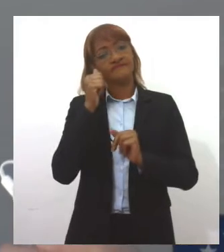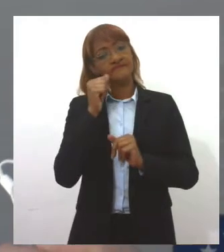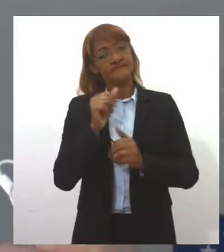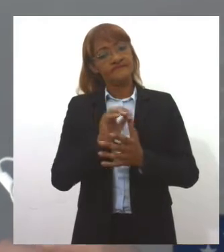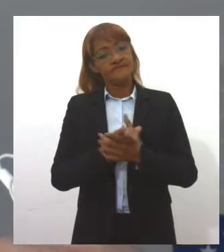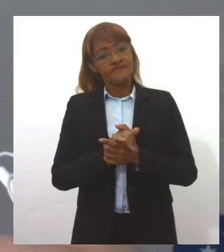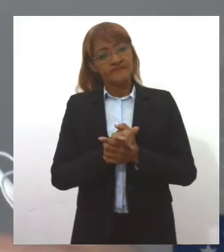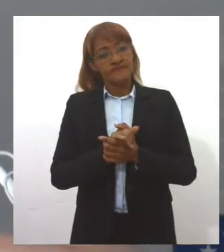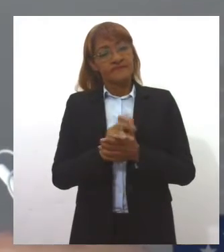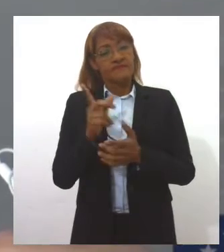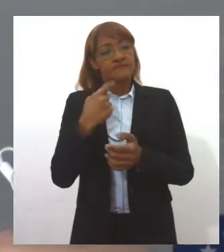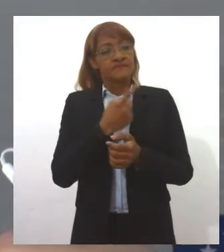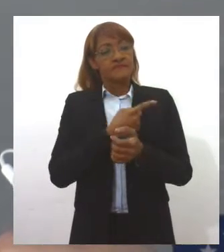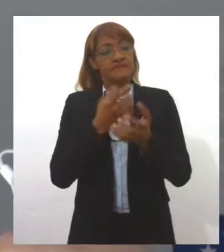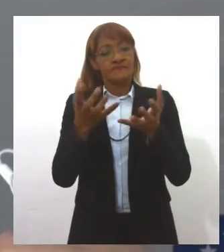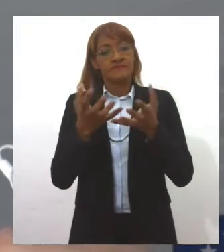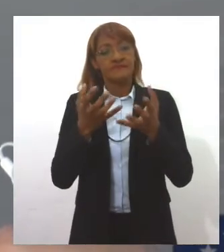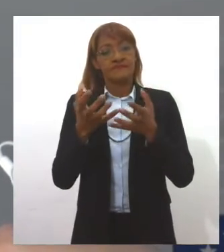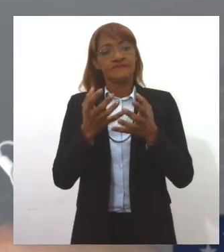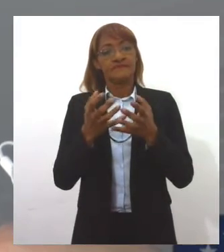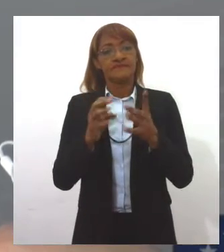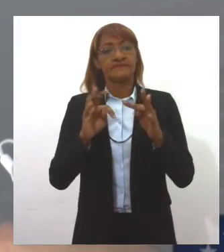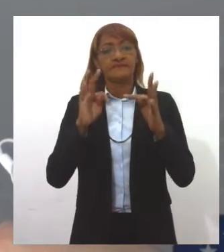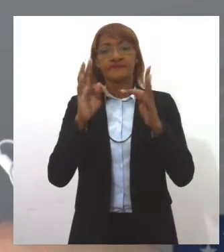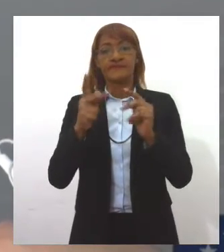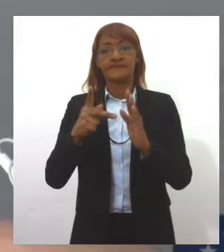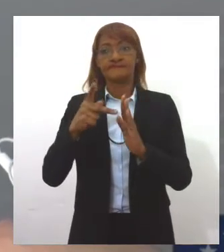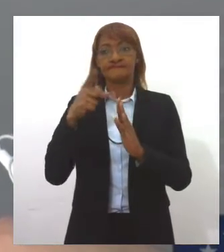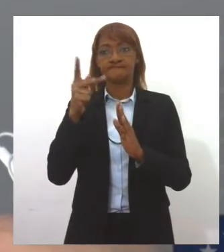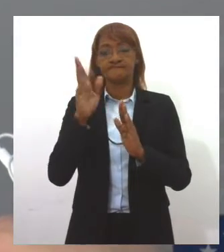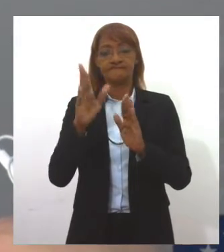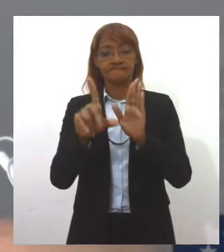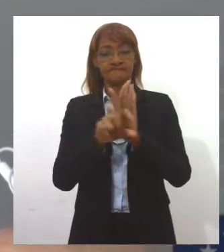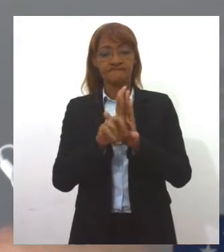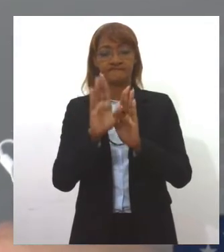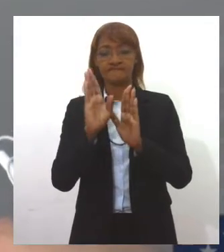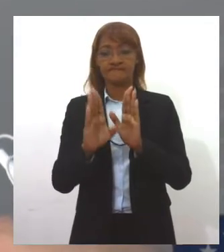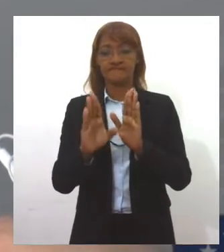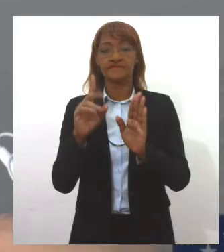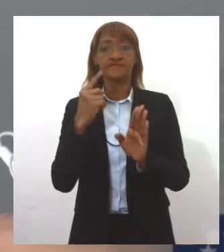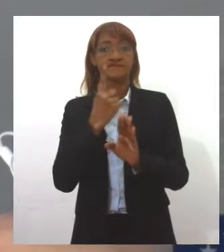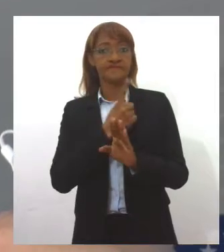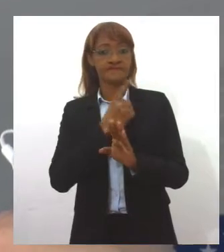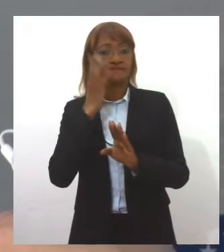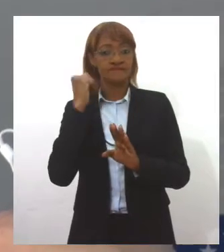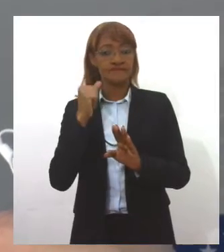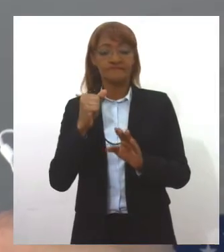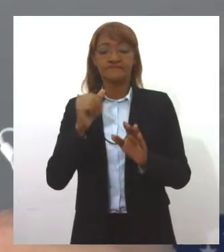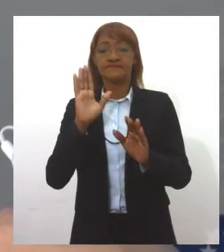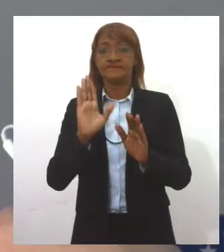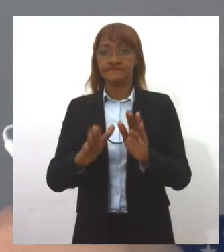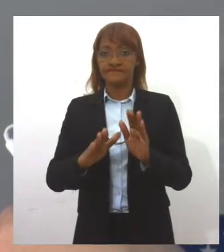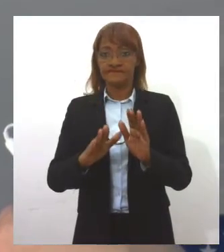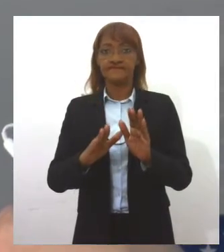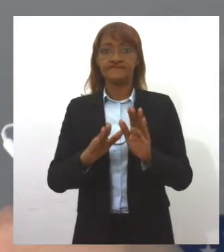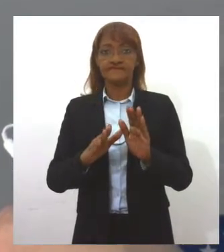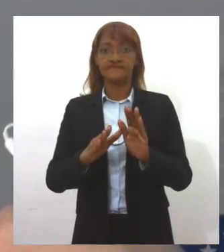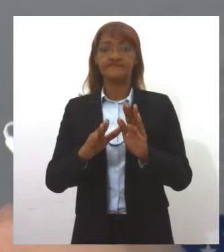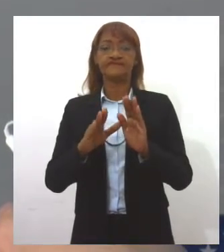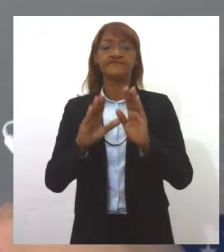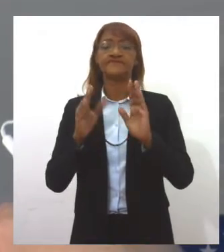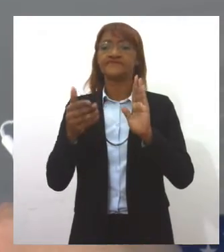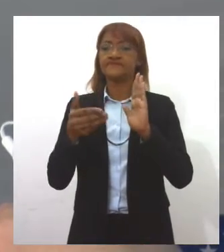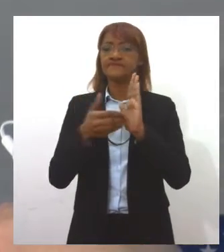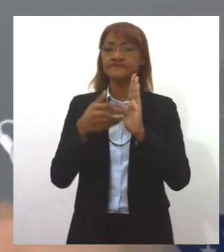e espera com a instalação de todas as Procuradorias da Neve Municipal? A gente sabe que a Câmara Municipal é muito mais próxima do cidadão,